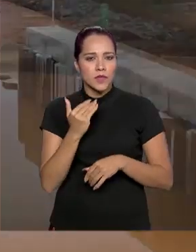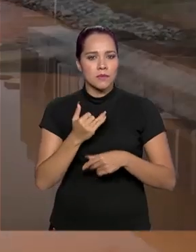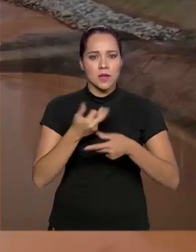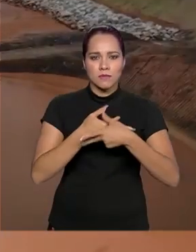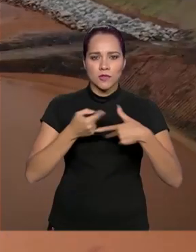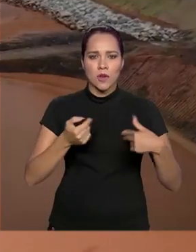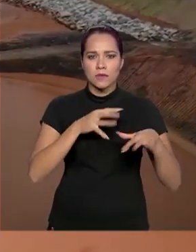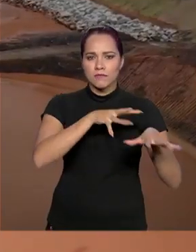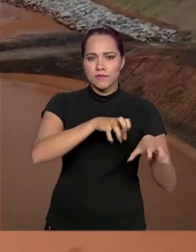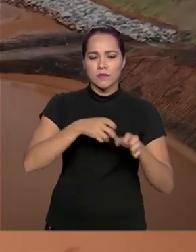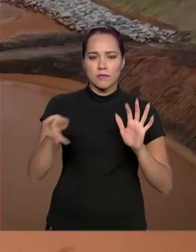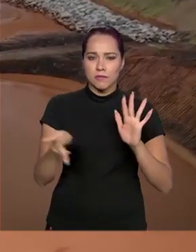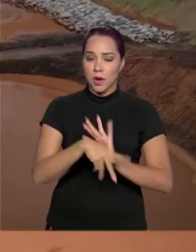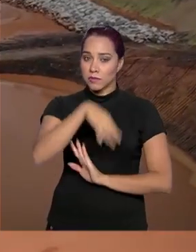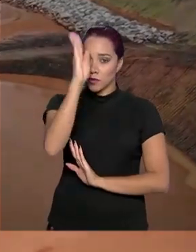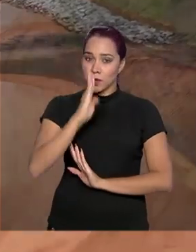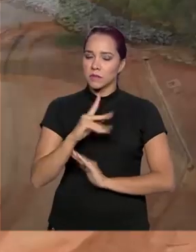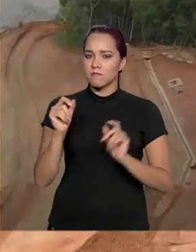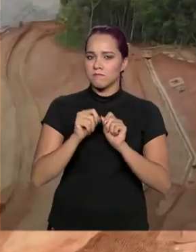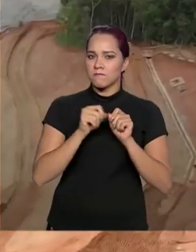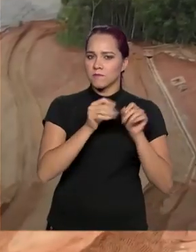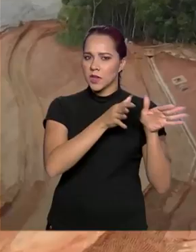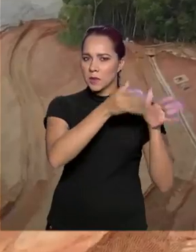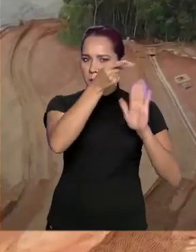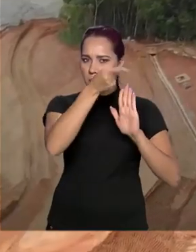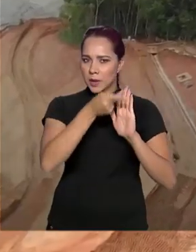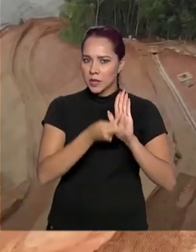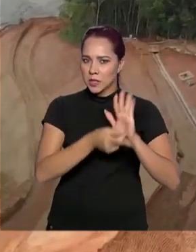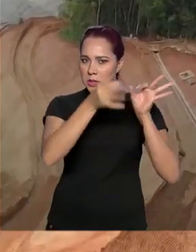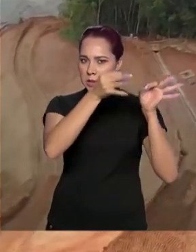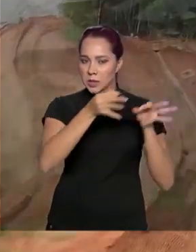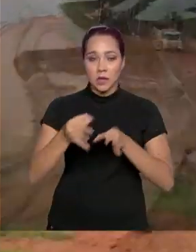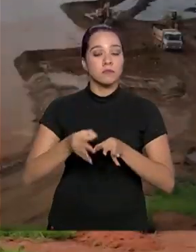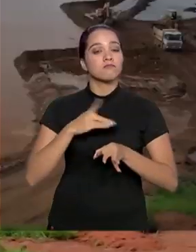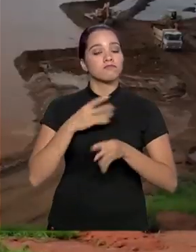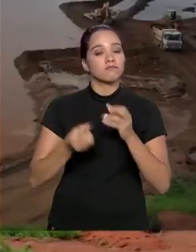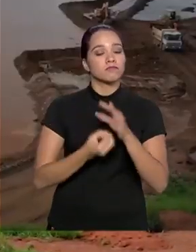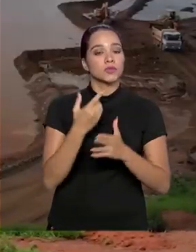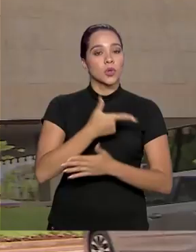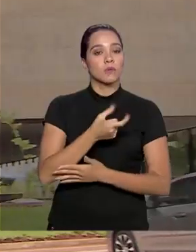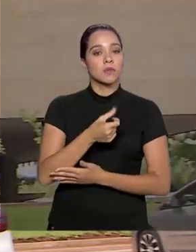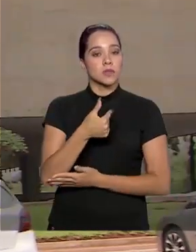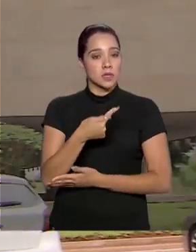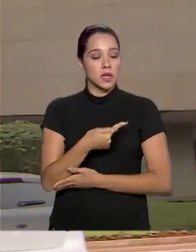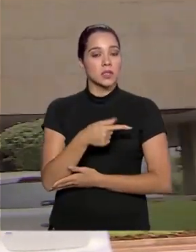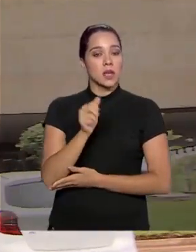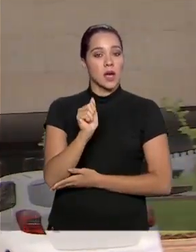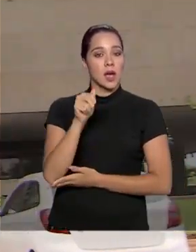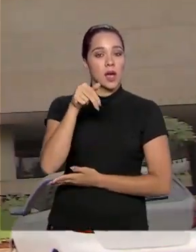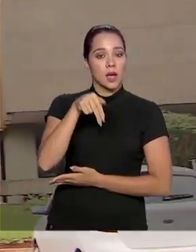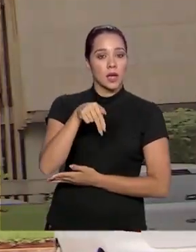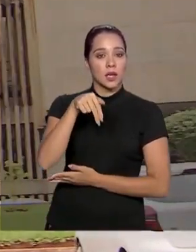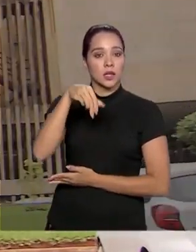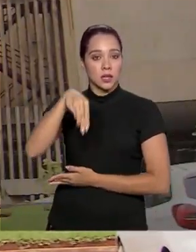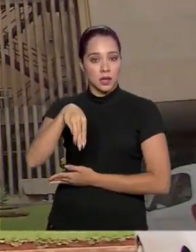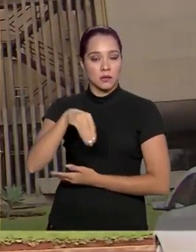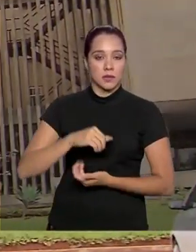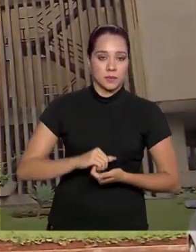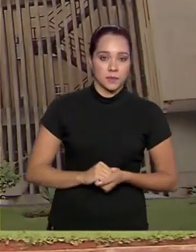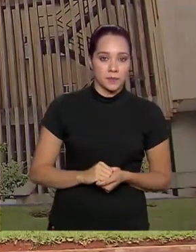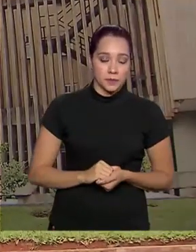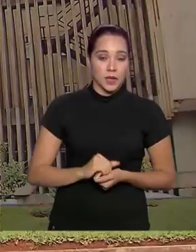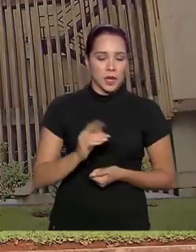minerais brasileiros sejam feitos de forma planejada, foi criada em 2017 a Agência Nacional de Mineração.